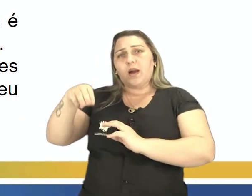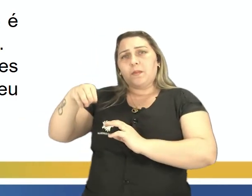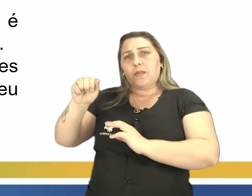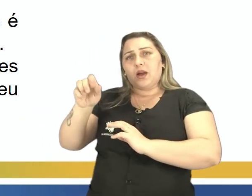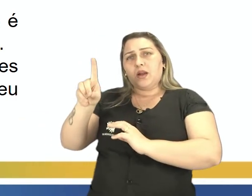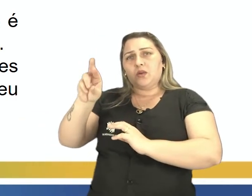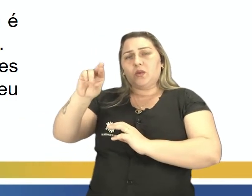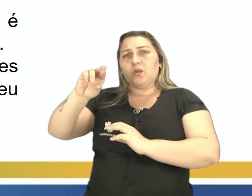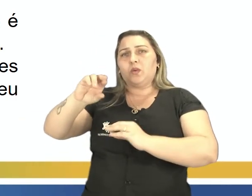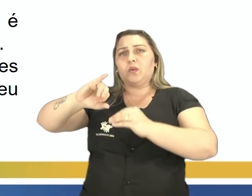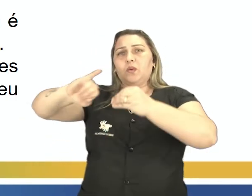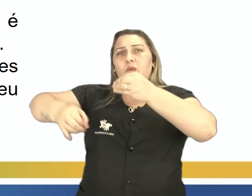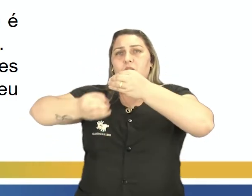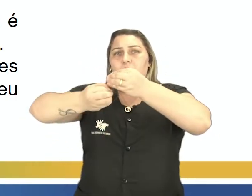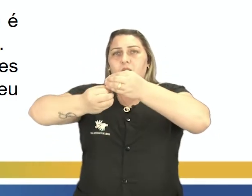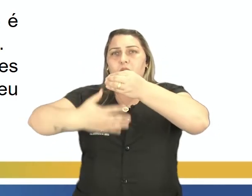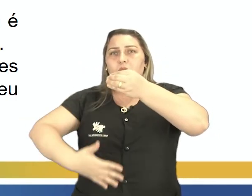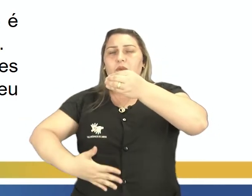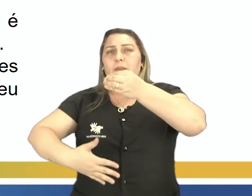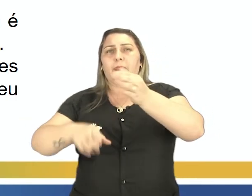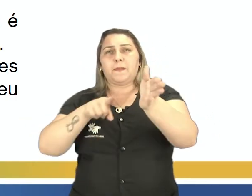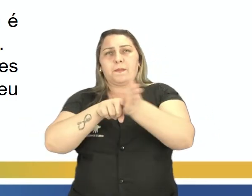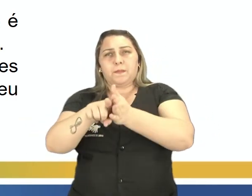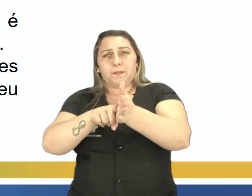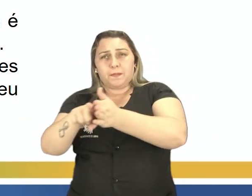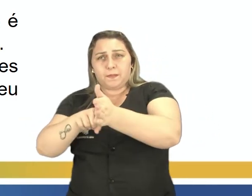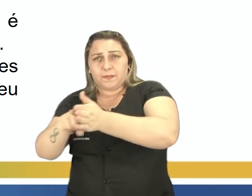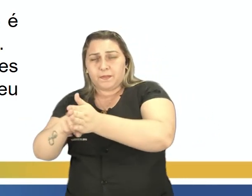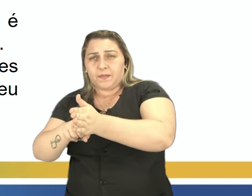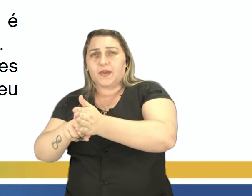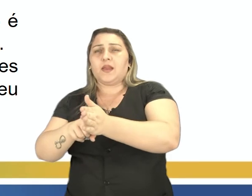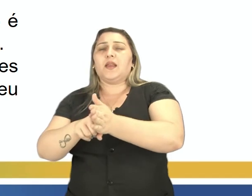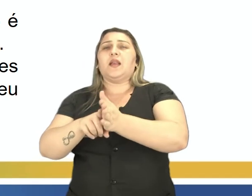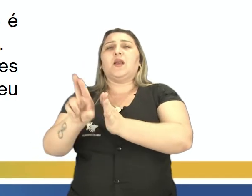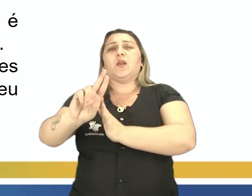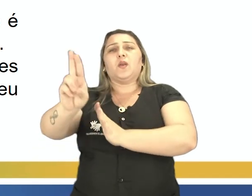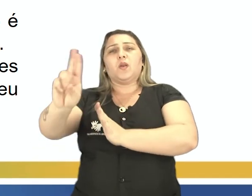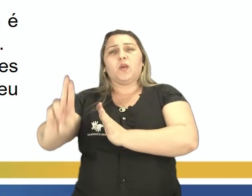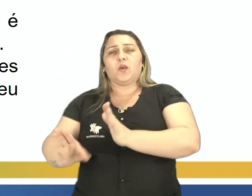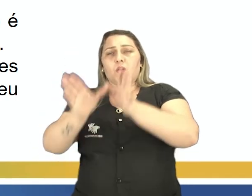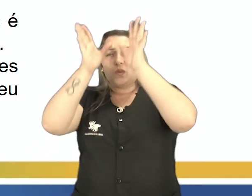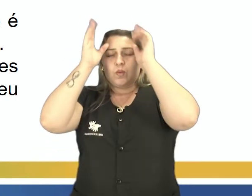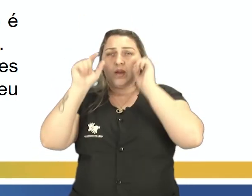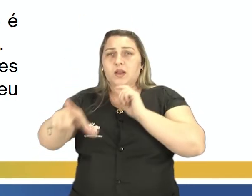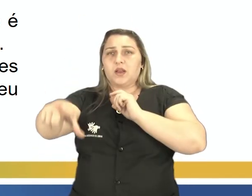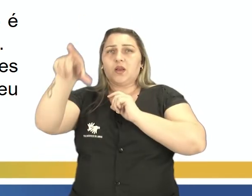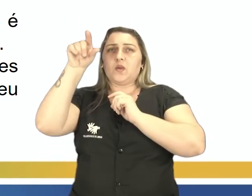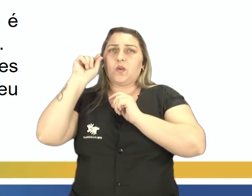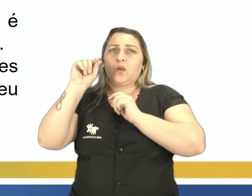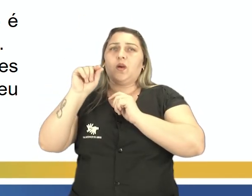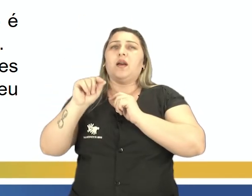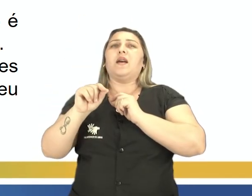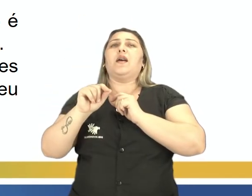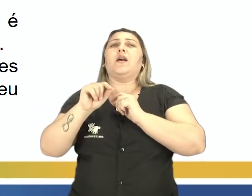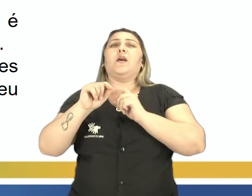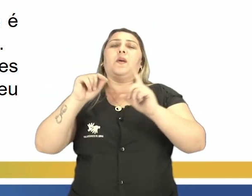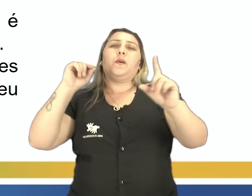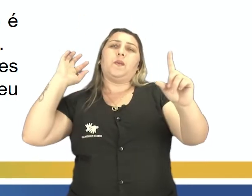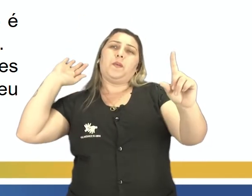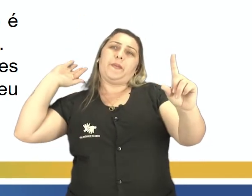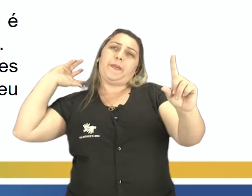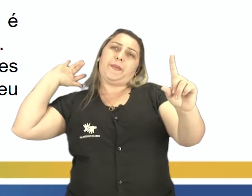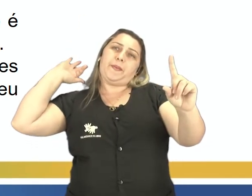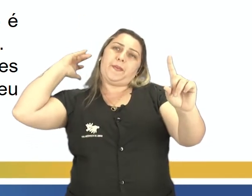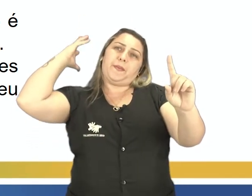amador ou profissional? Justifique a sua resposta. Quatro, pesquise nomes de músicos do Acre, selecione um